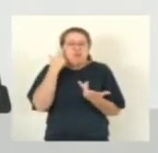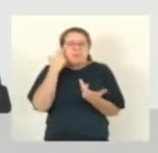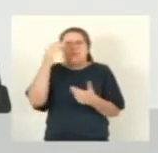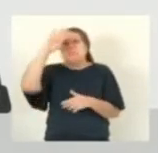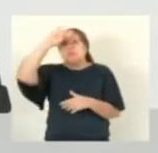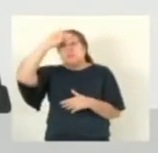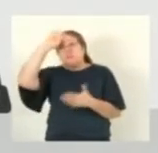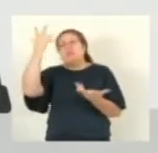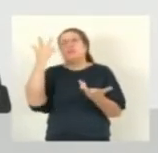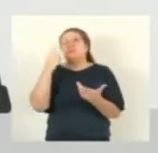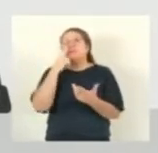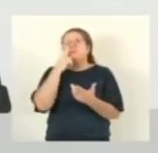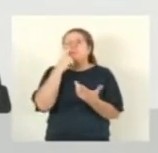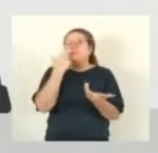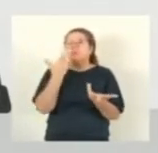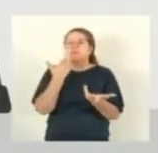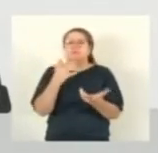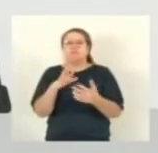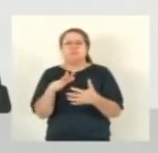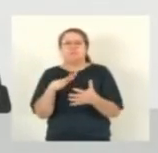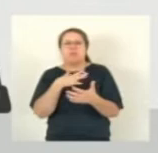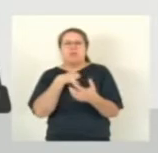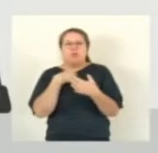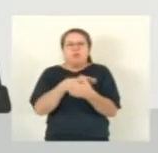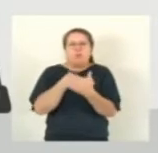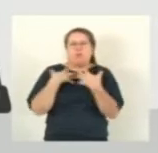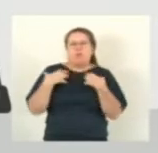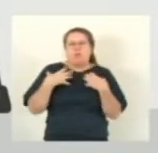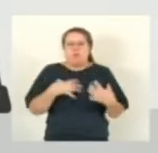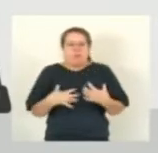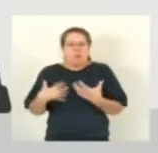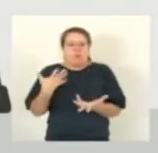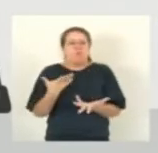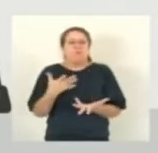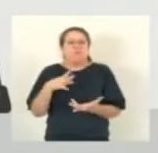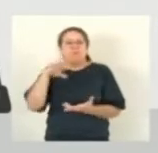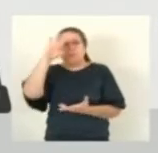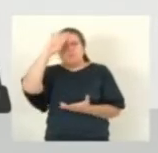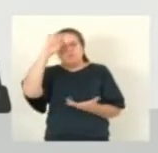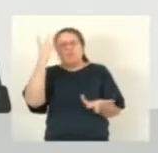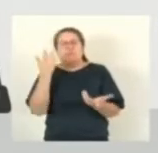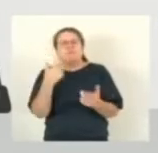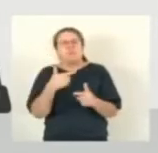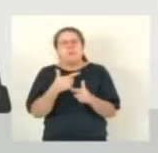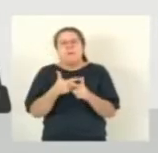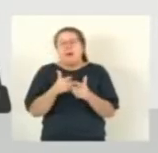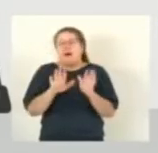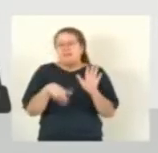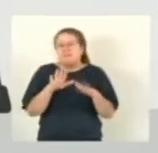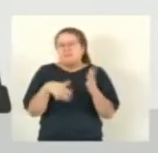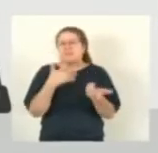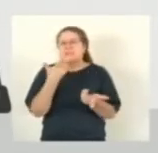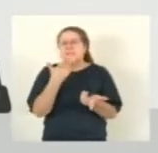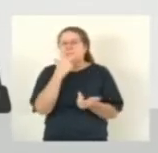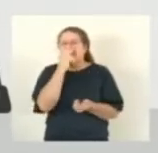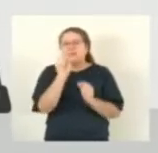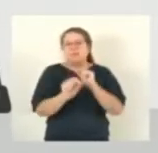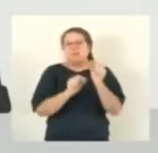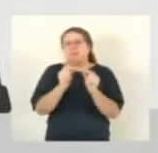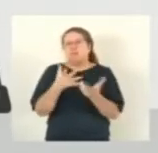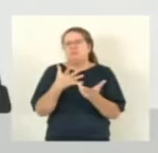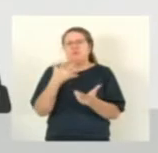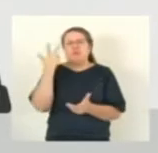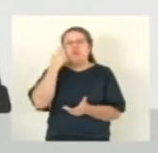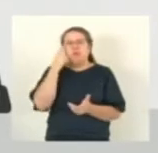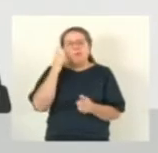preciso, o que normalmente acontece a partir da faixa etária adulta. Os sintomas podem parecer inofensivos, mas não os menospreze.